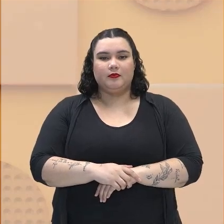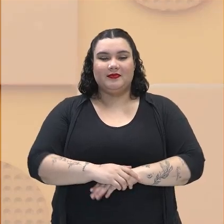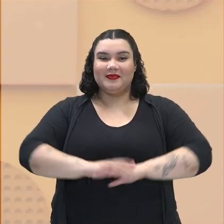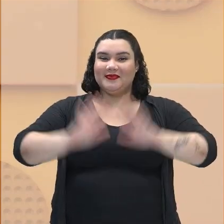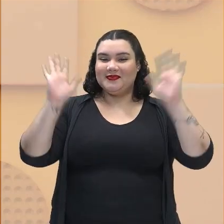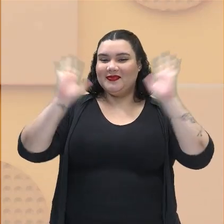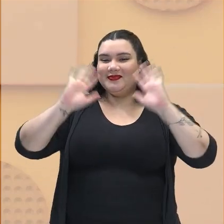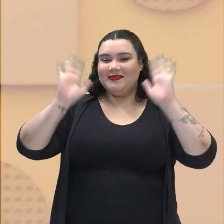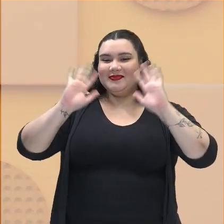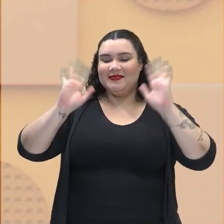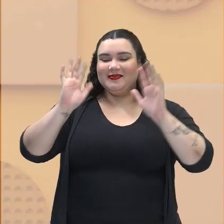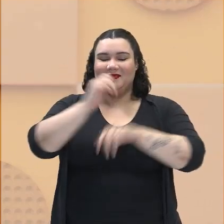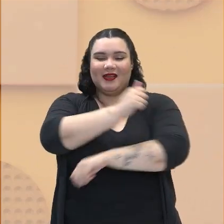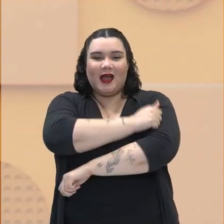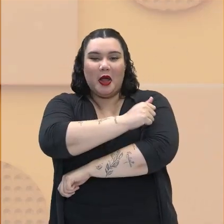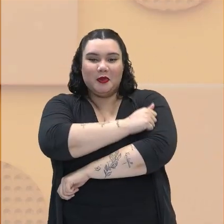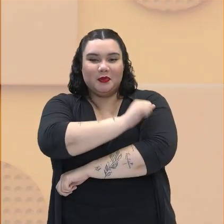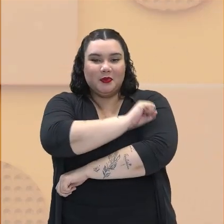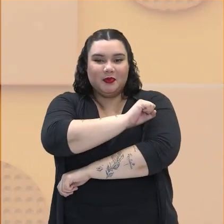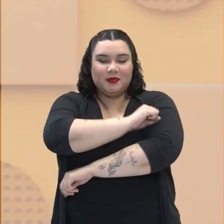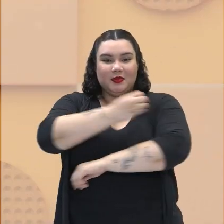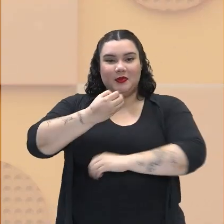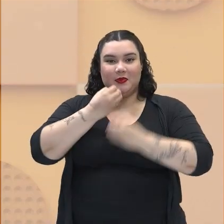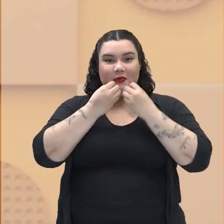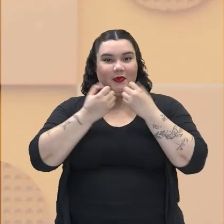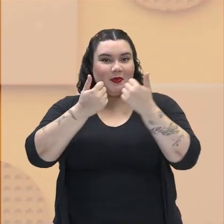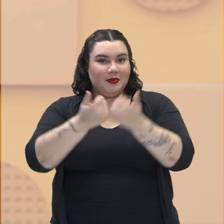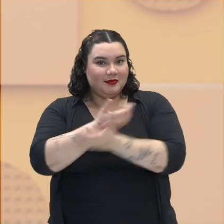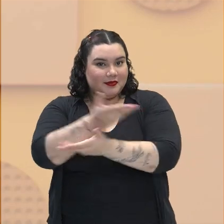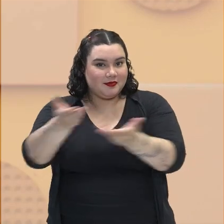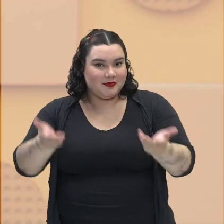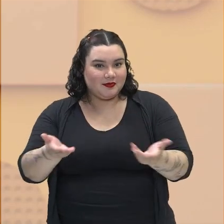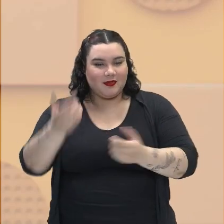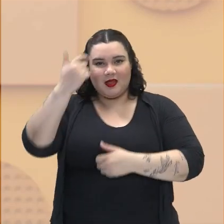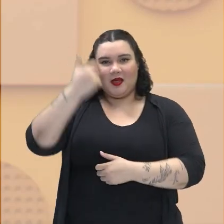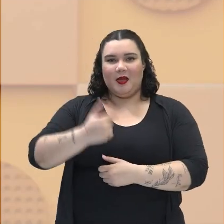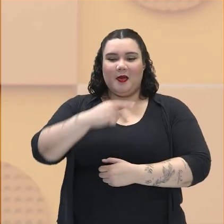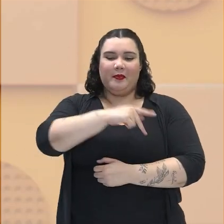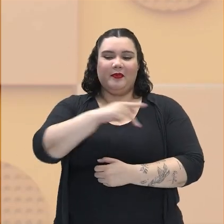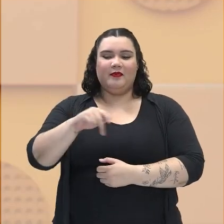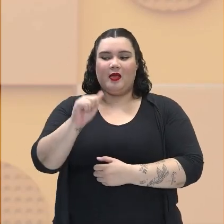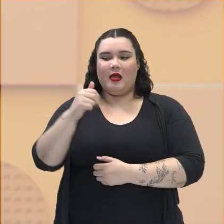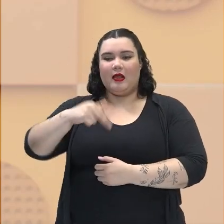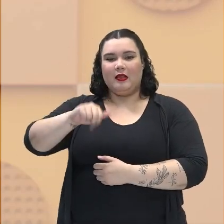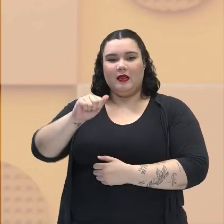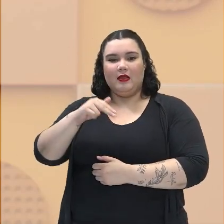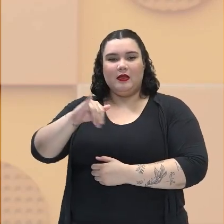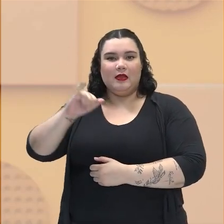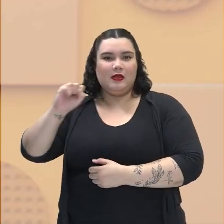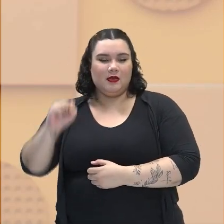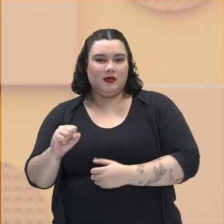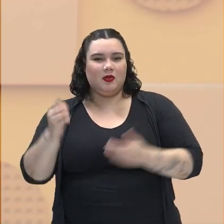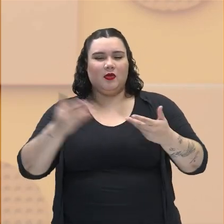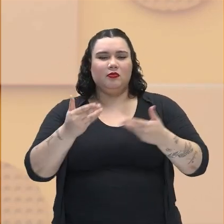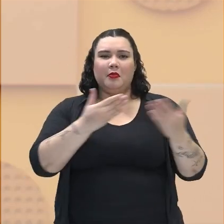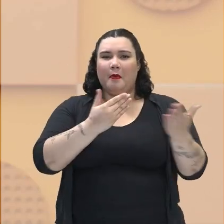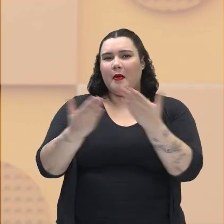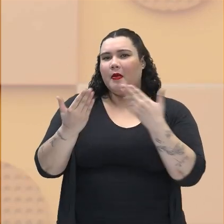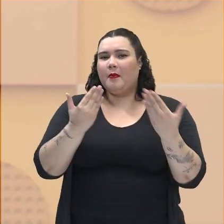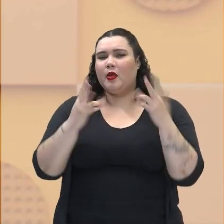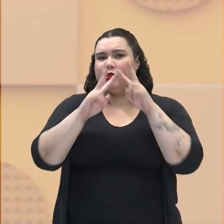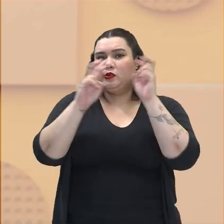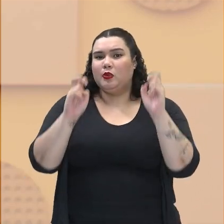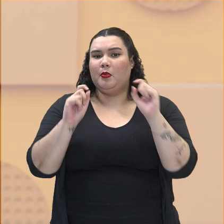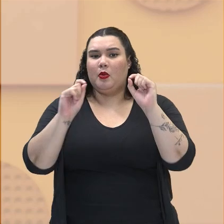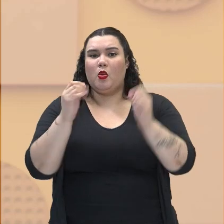Fala, galerinha do oitavo ano! Tudo bem com vocês? Professor Ananias Carvalho aqui para a gente conversar um pouquinho sobre as formas